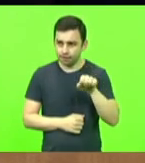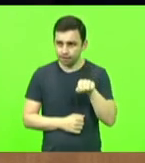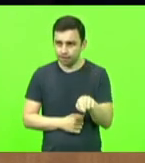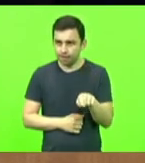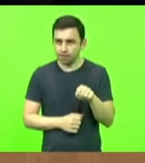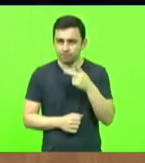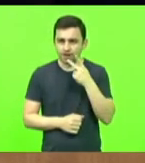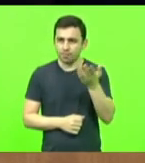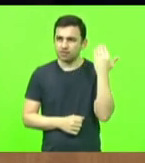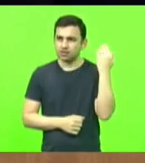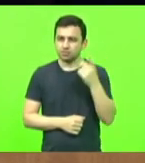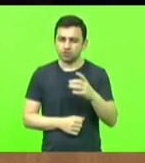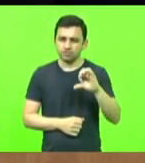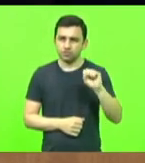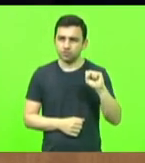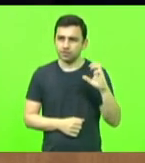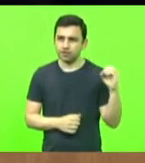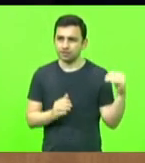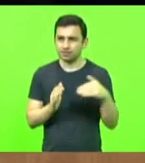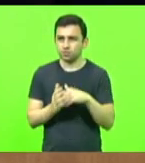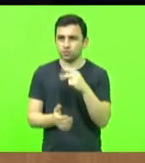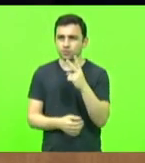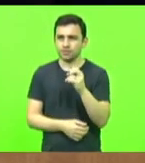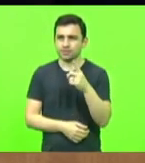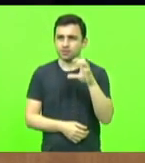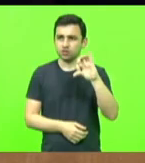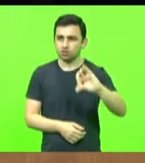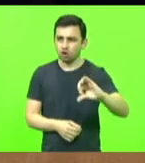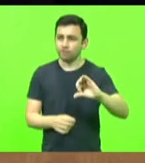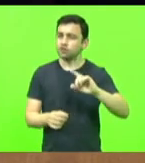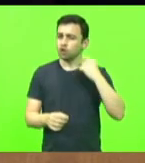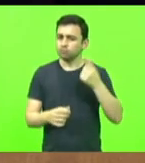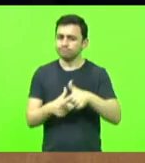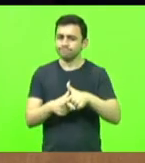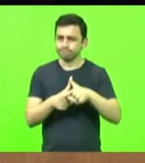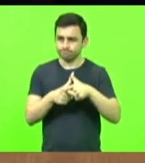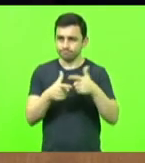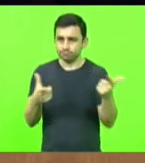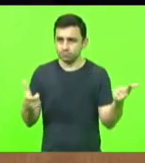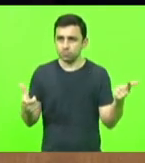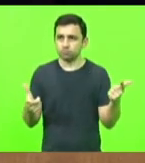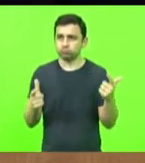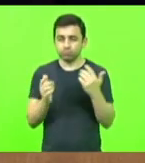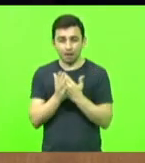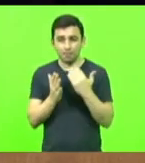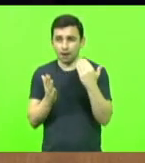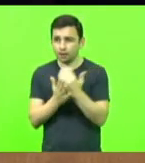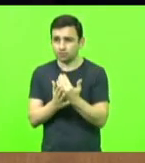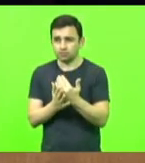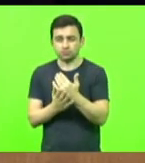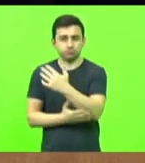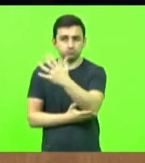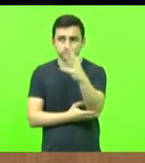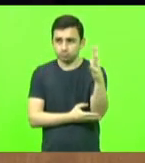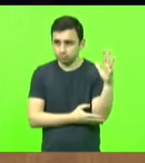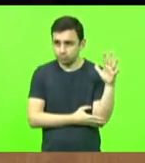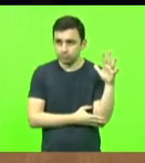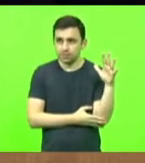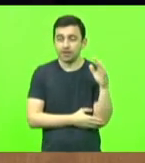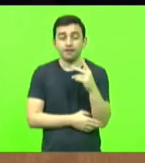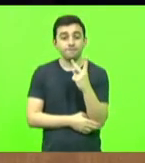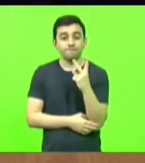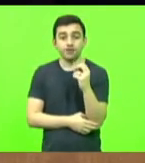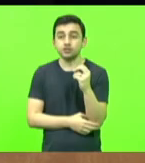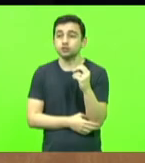e 2019, ampliamos a cobertura de matas nativas no Estado em 20%.